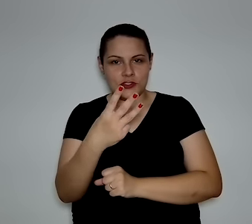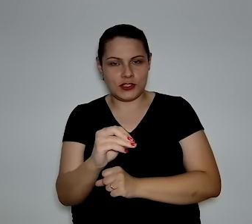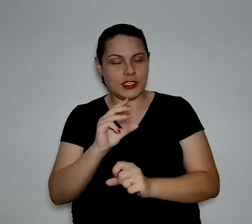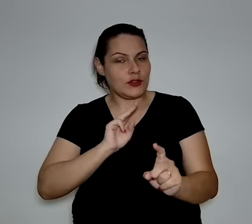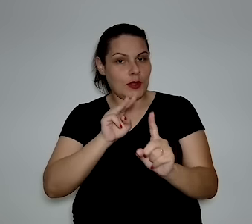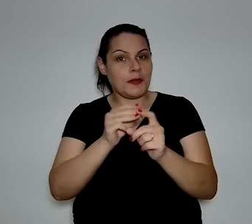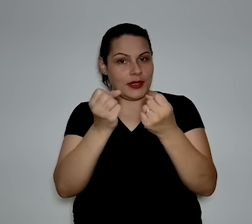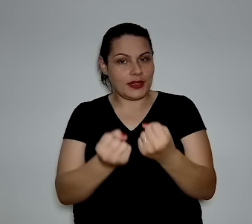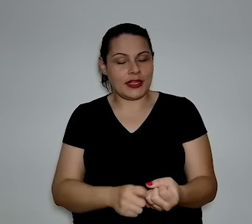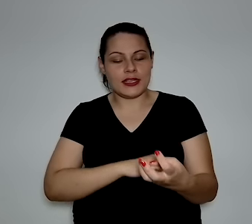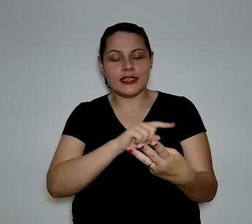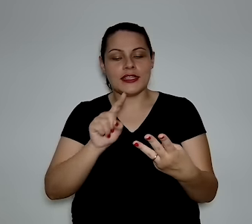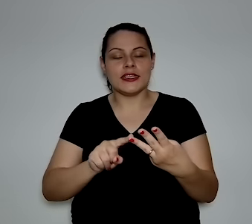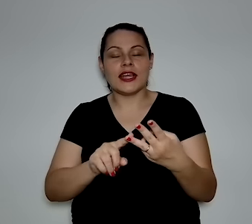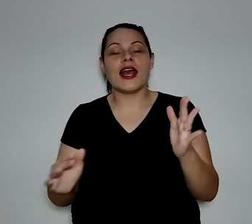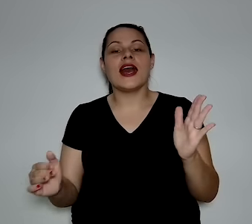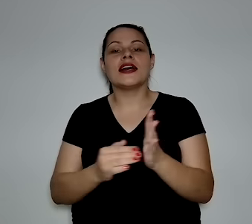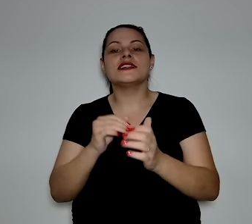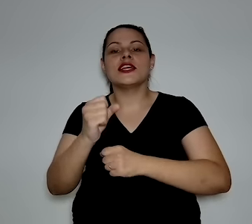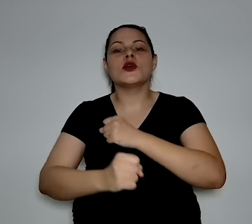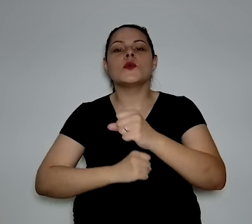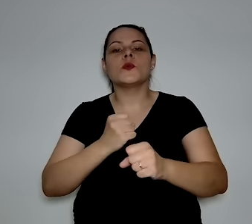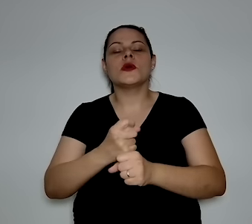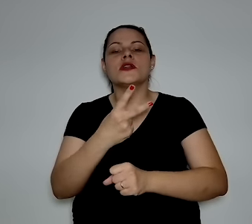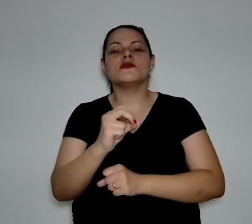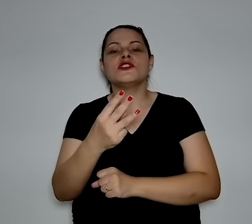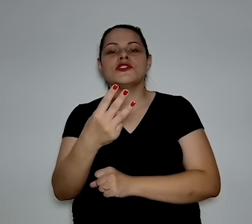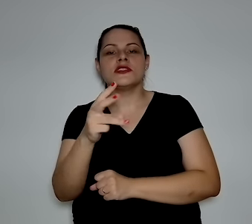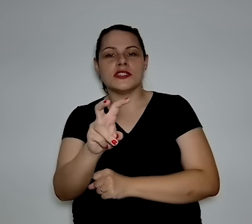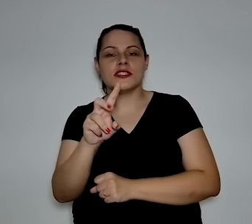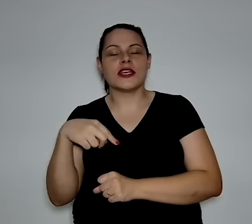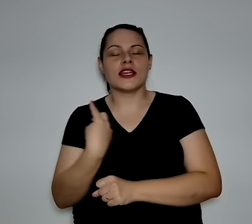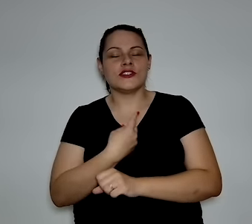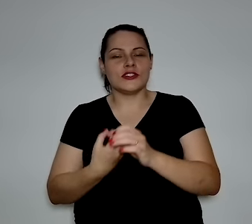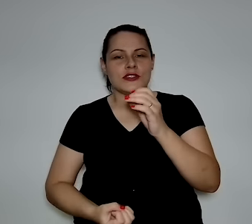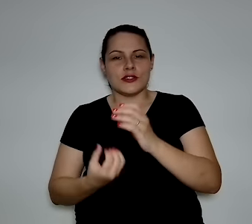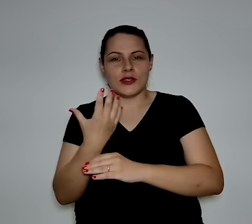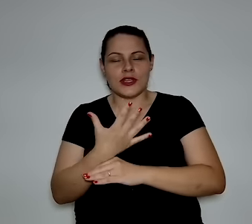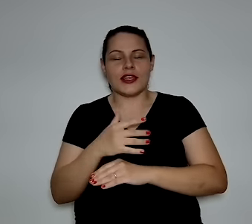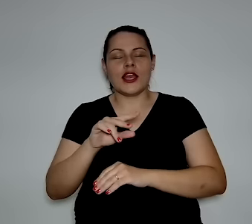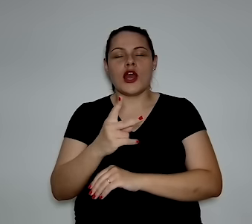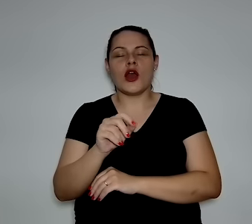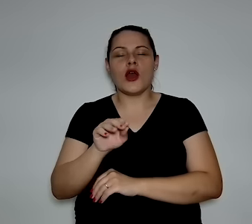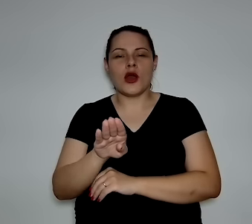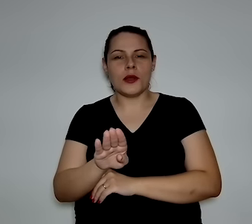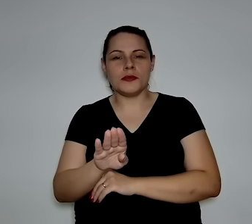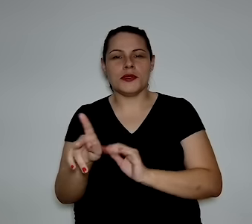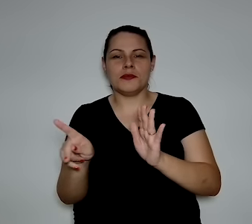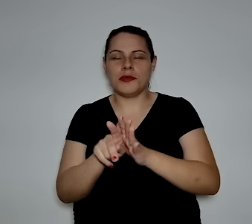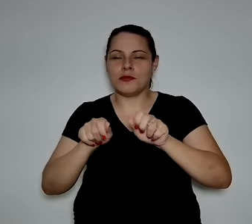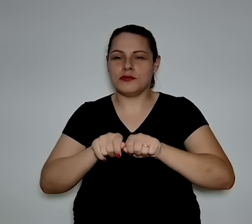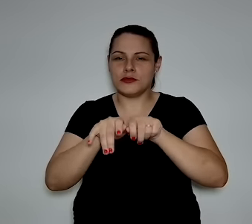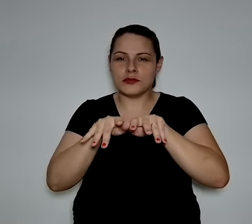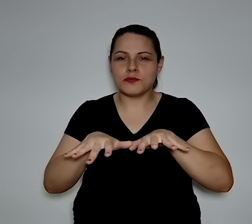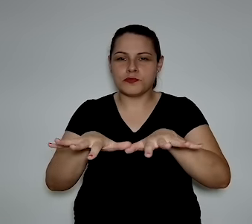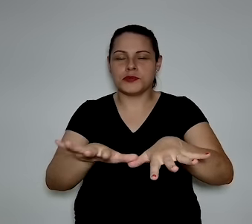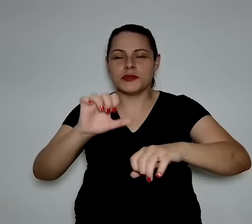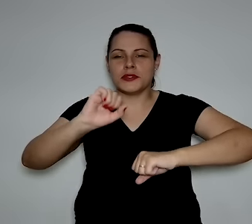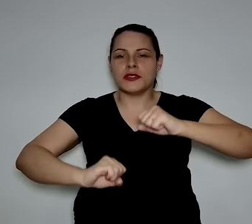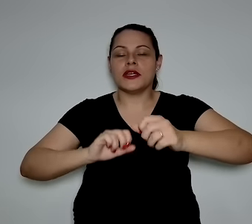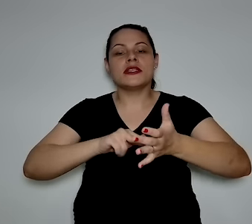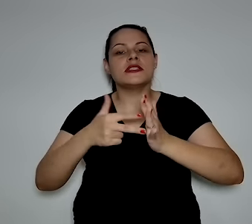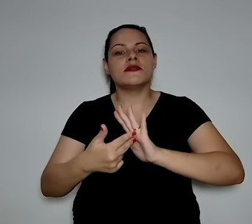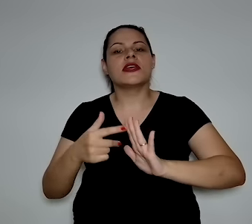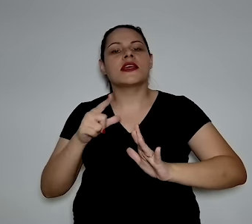essa grande meta. E a terceira grande meta é até 2035, estabelecermos os grandes hubs industriais. Então, você